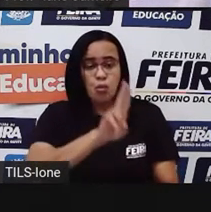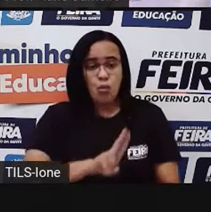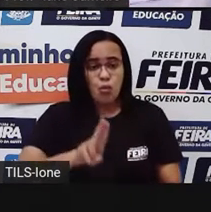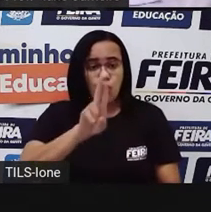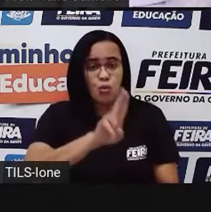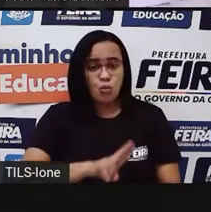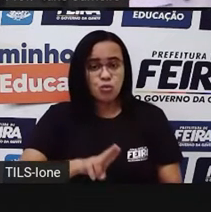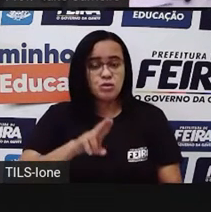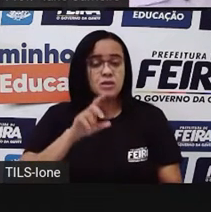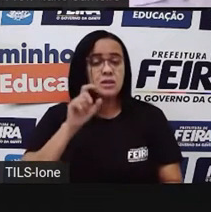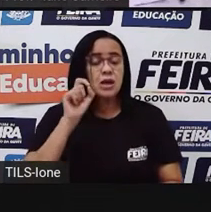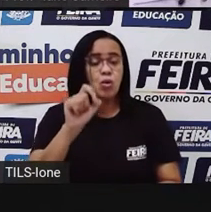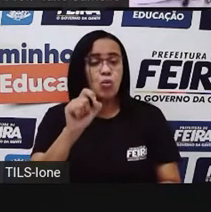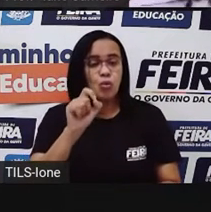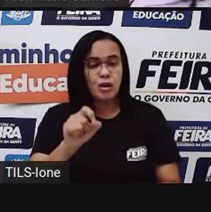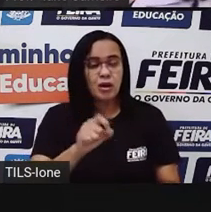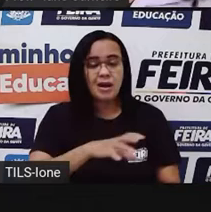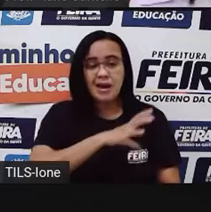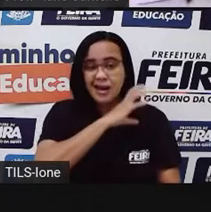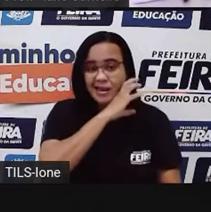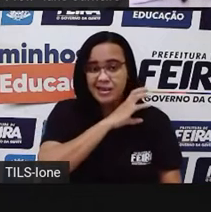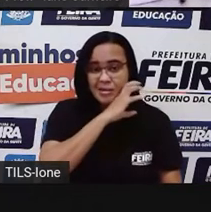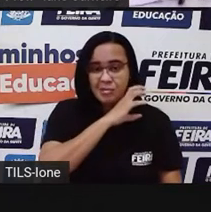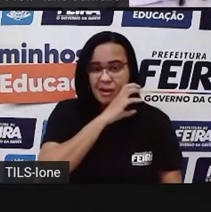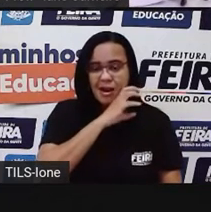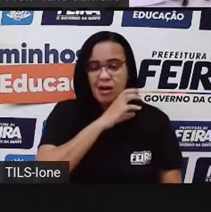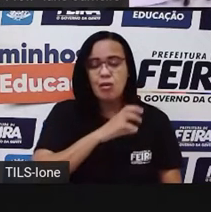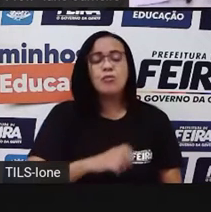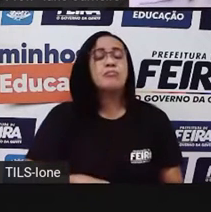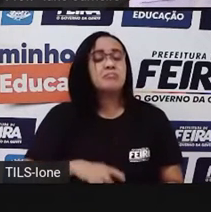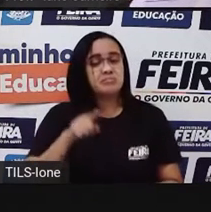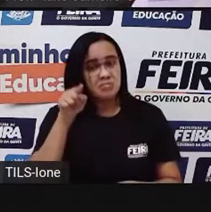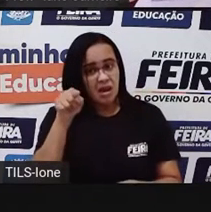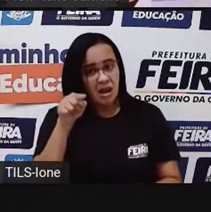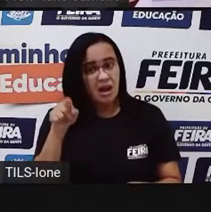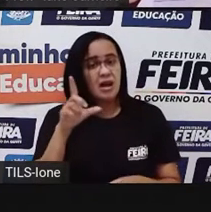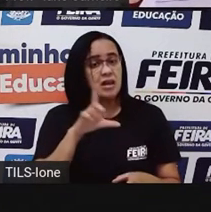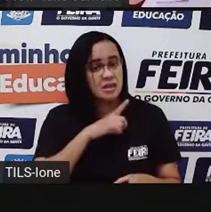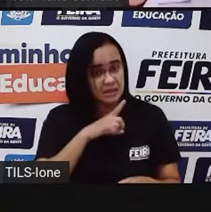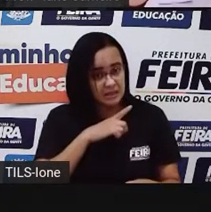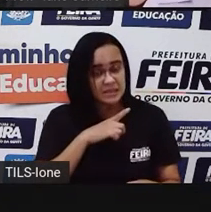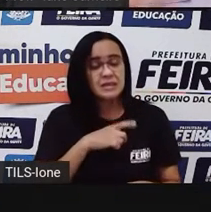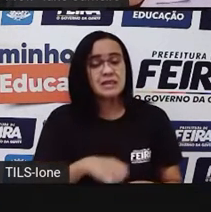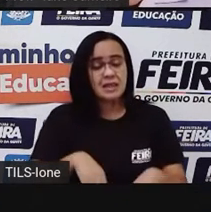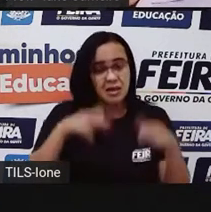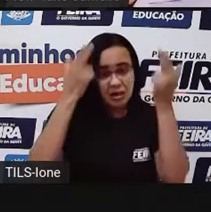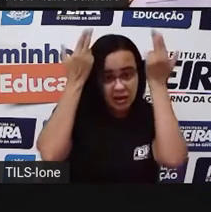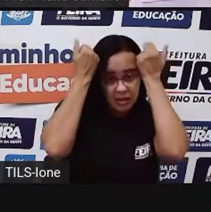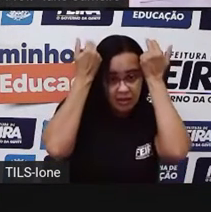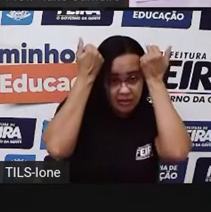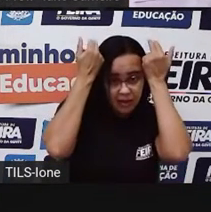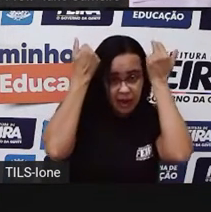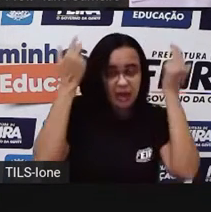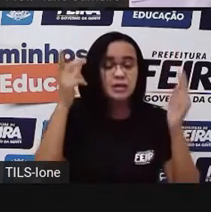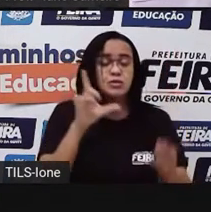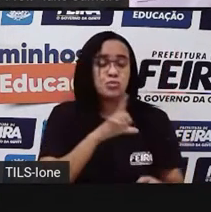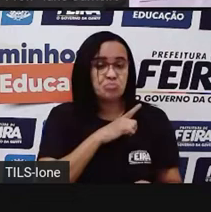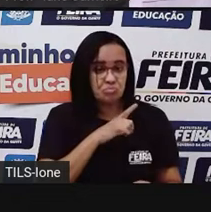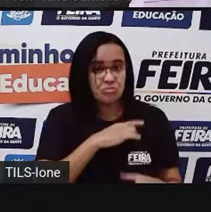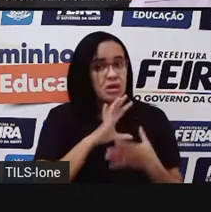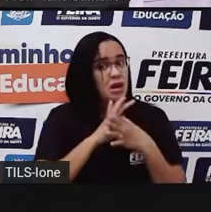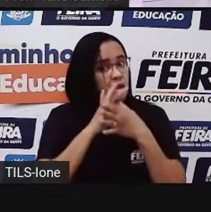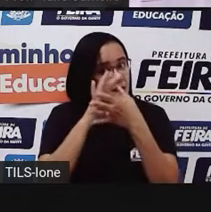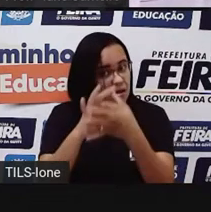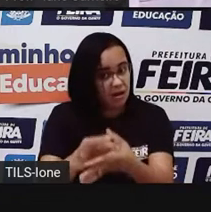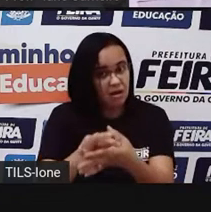tração animal, né? A carroça é um deles, né? Então, são meios de transportes, né? Para